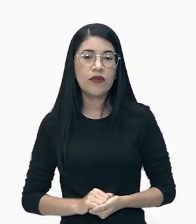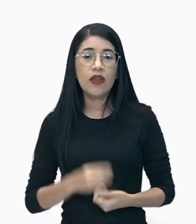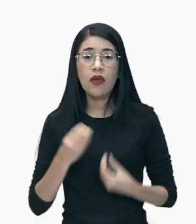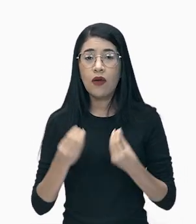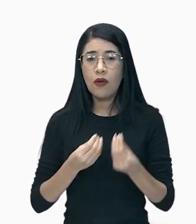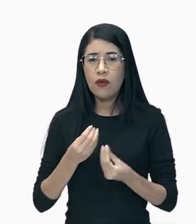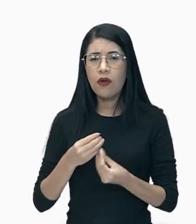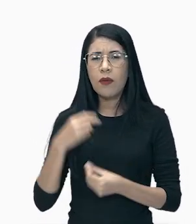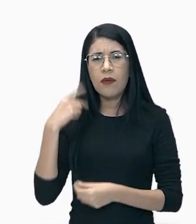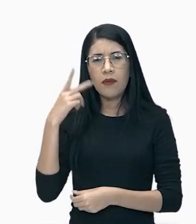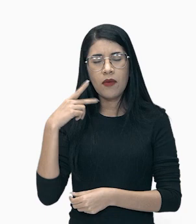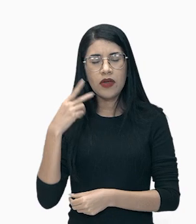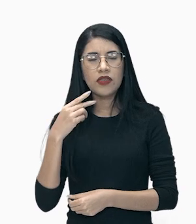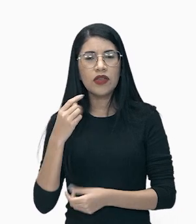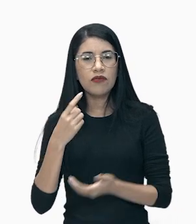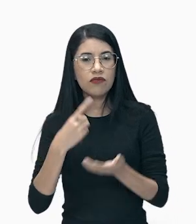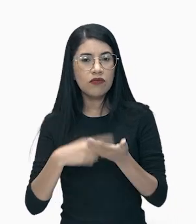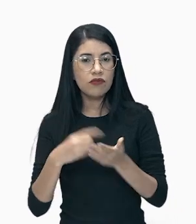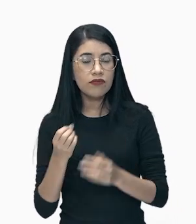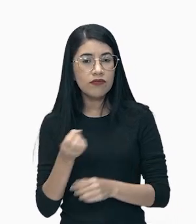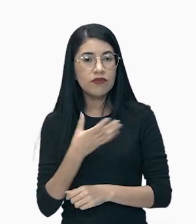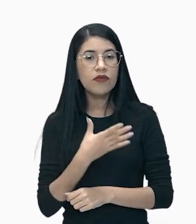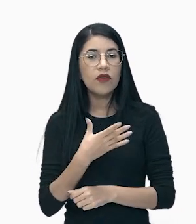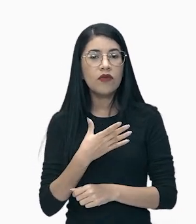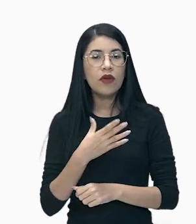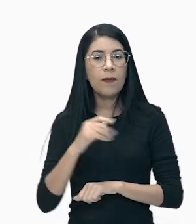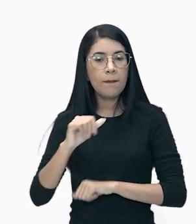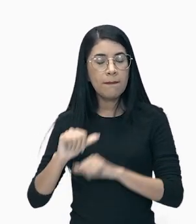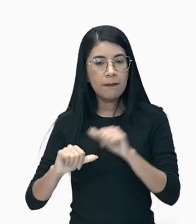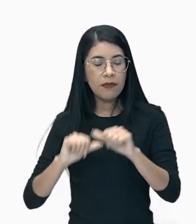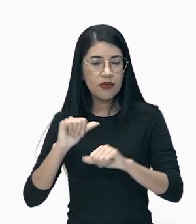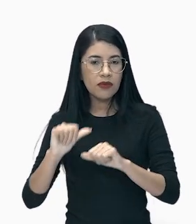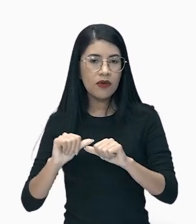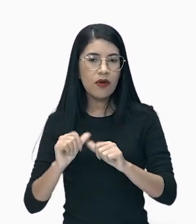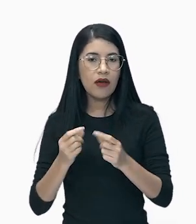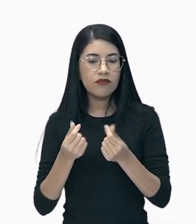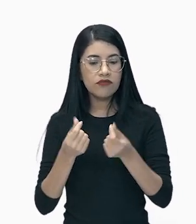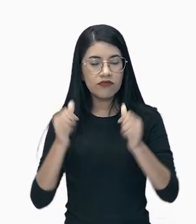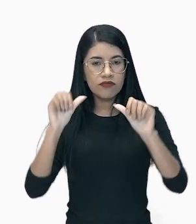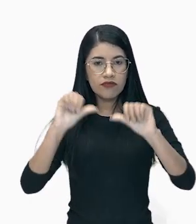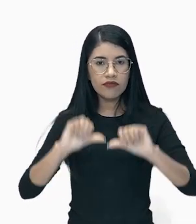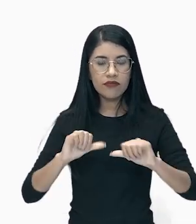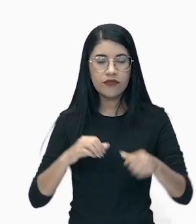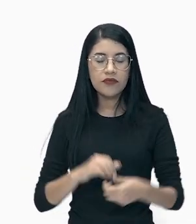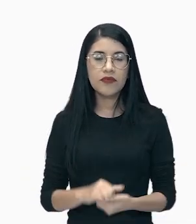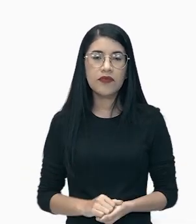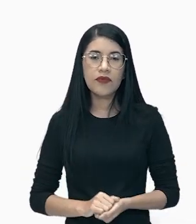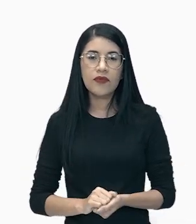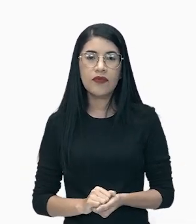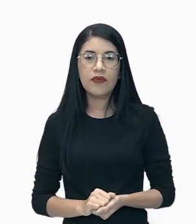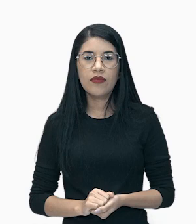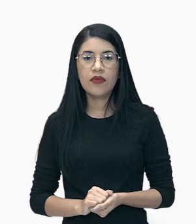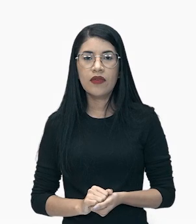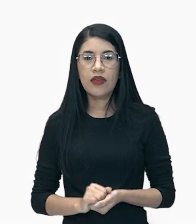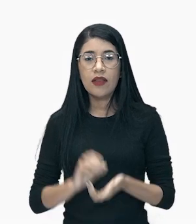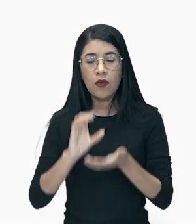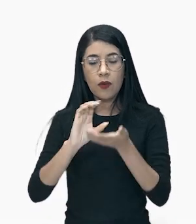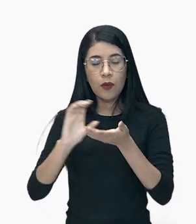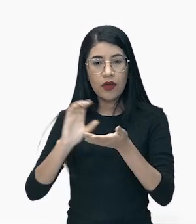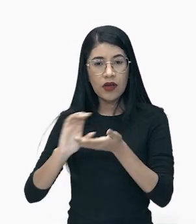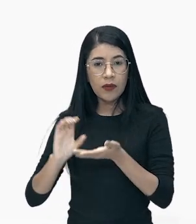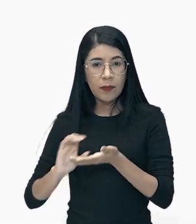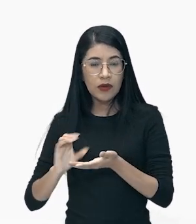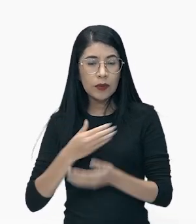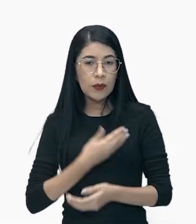ajudou os americanos saírem dessa grande crise. Os investimentos estatais, galera,